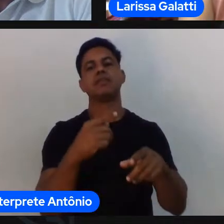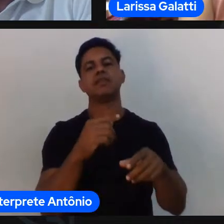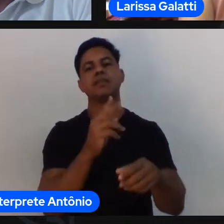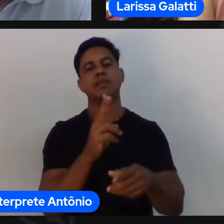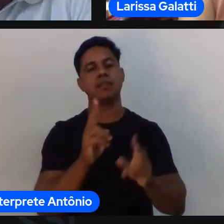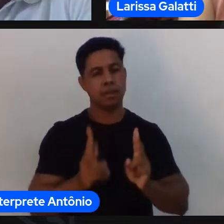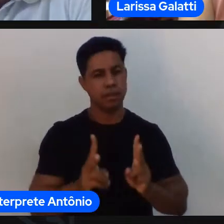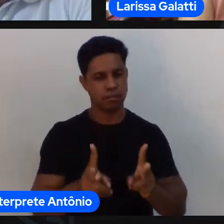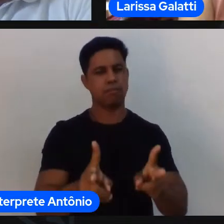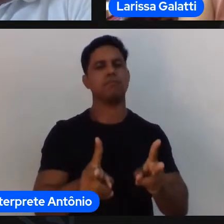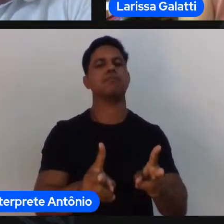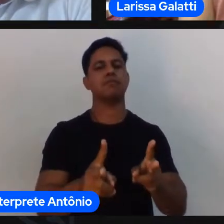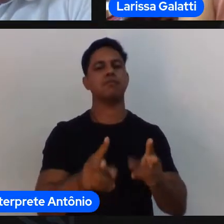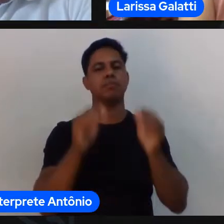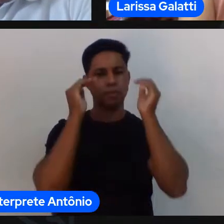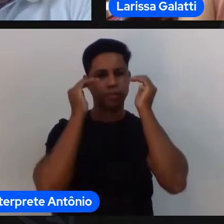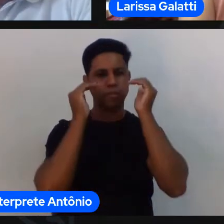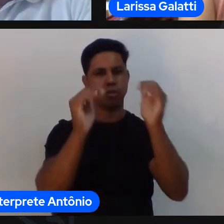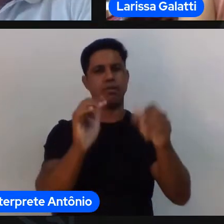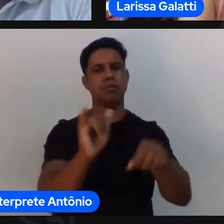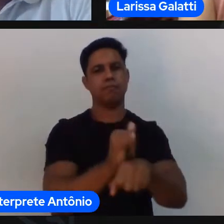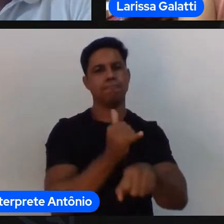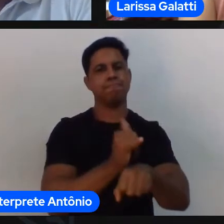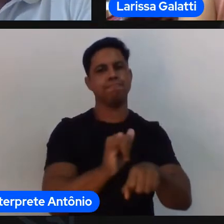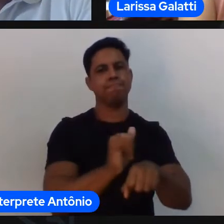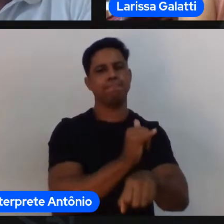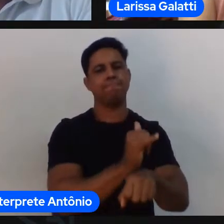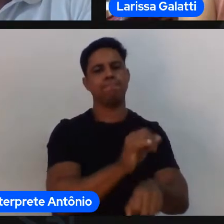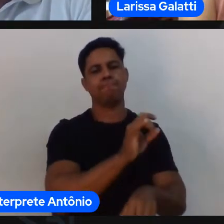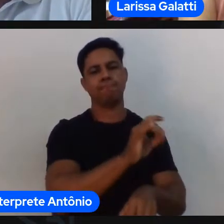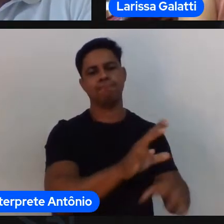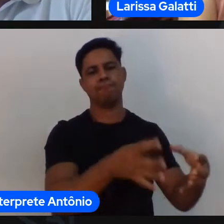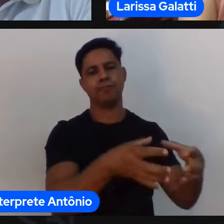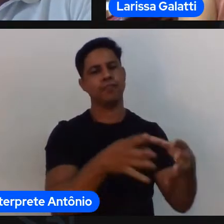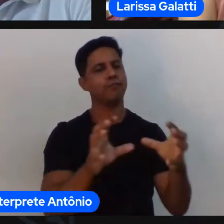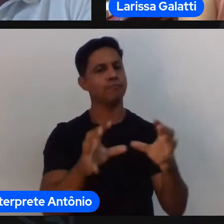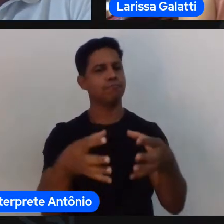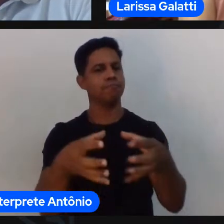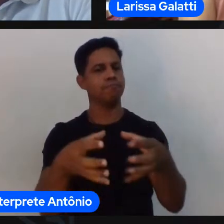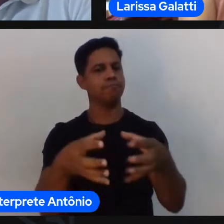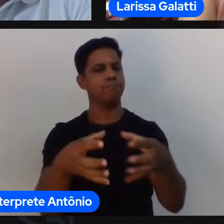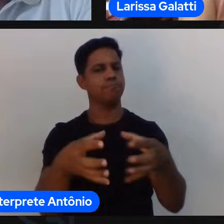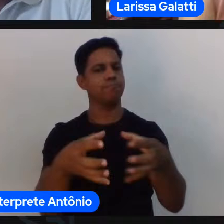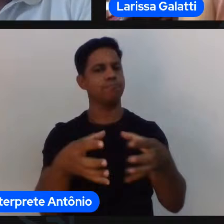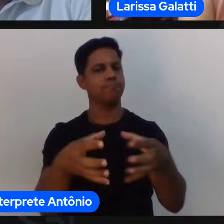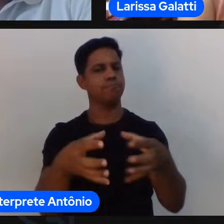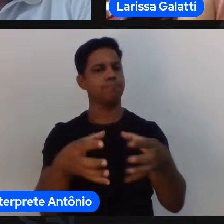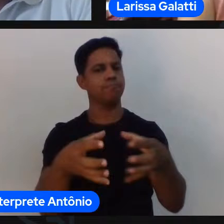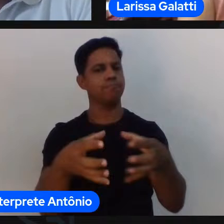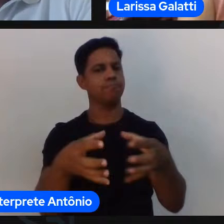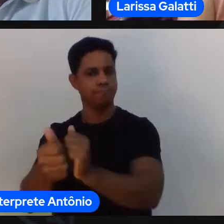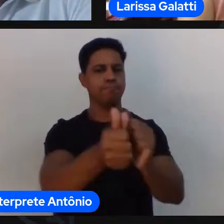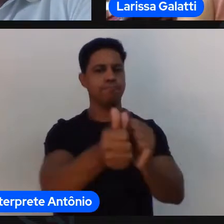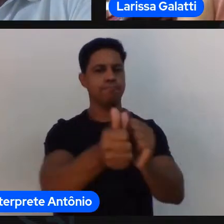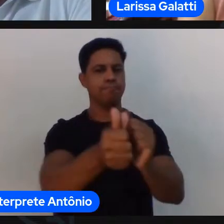aprende obviamente tem que fazer com as pessoas queiram voltar mais para o esporte então vejo muito bem o TGFU né